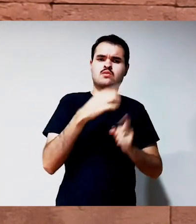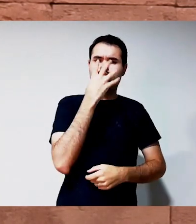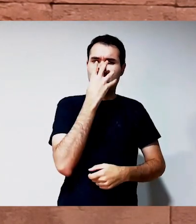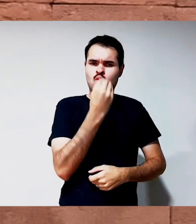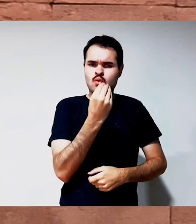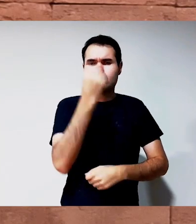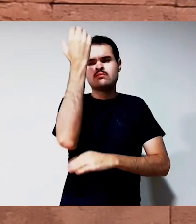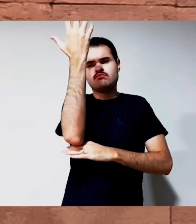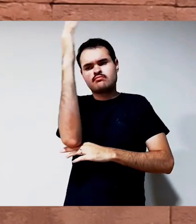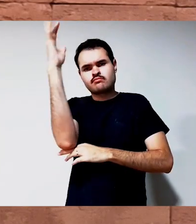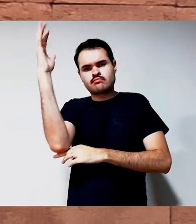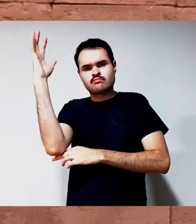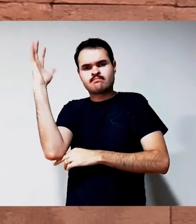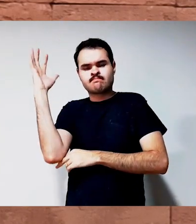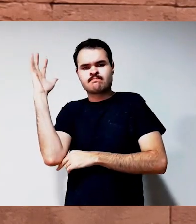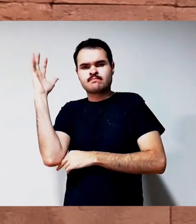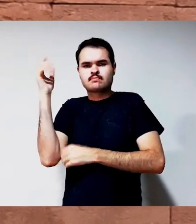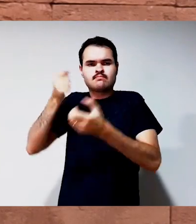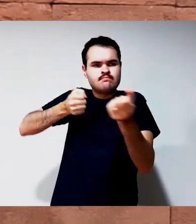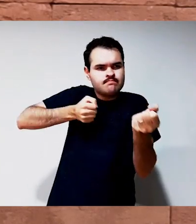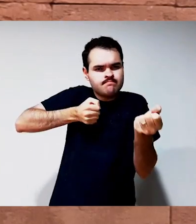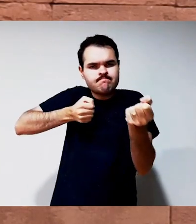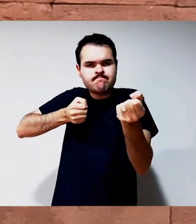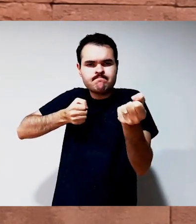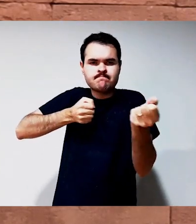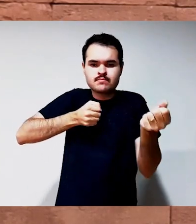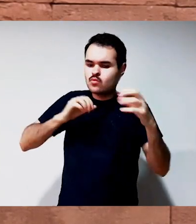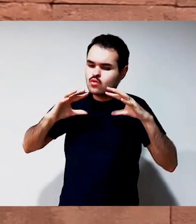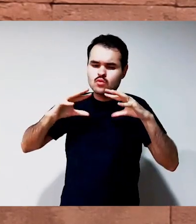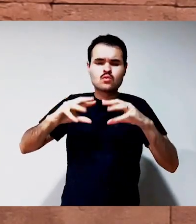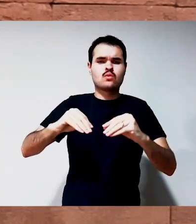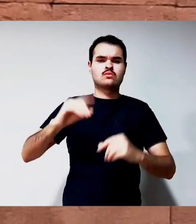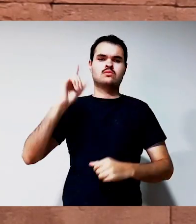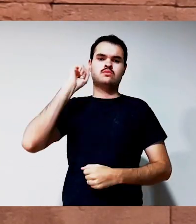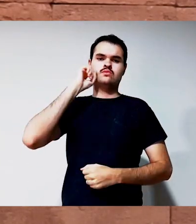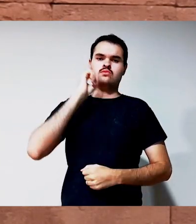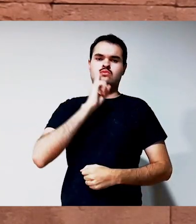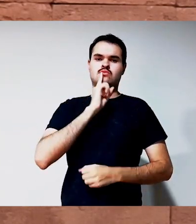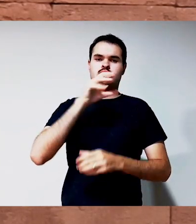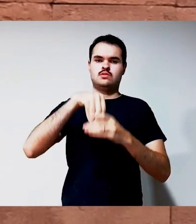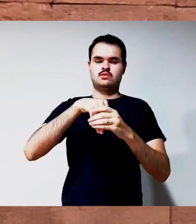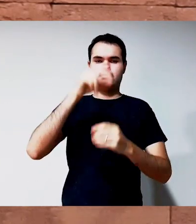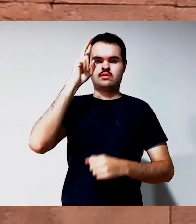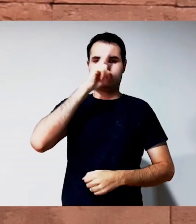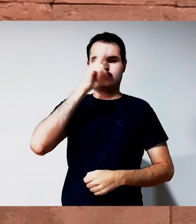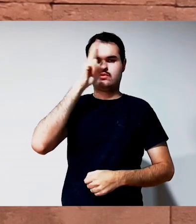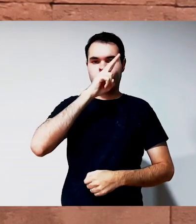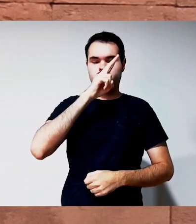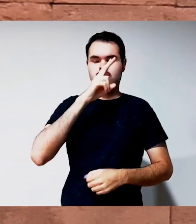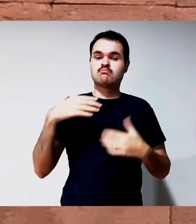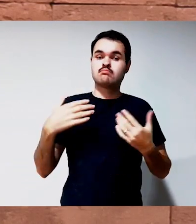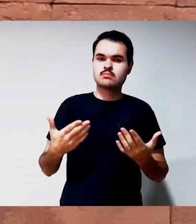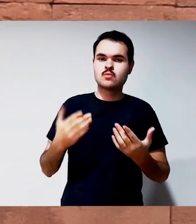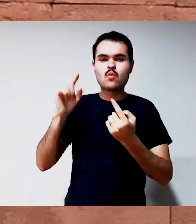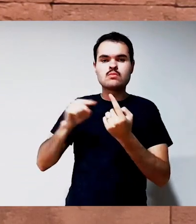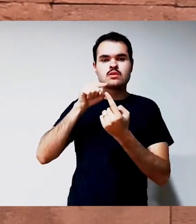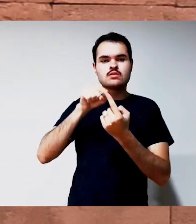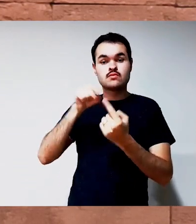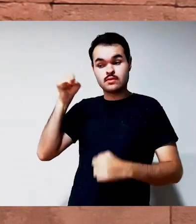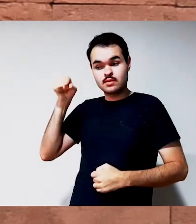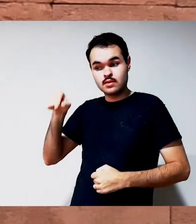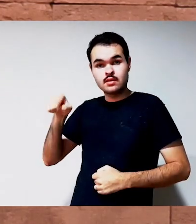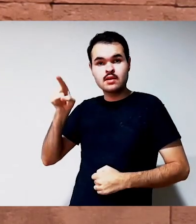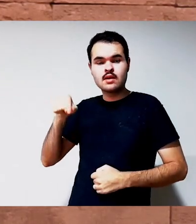era mostrar um pouco das situações vividas pela comunidade surda. Esse livro estava em nossa loja por R$ 45,00,